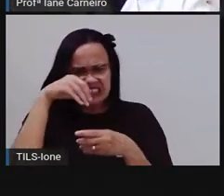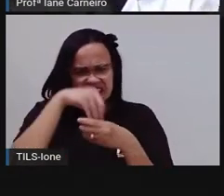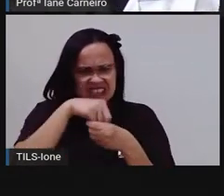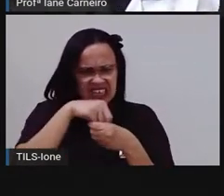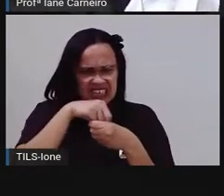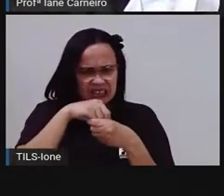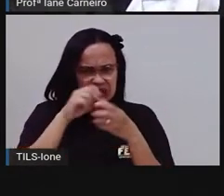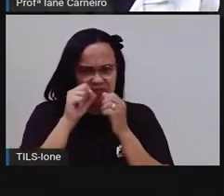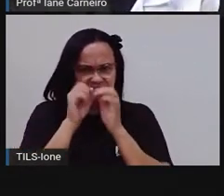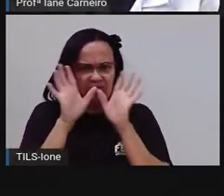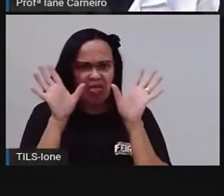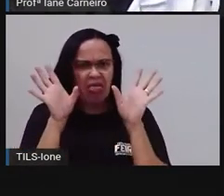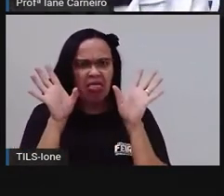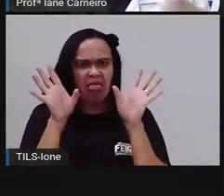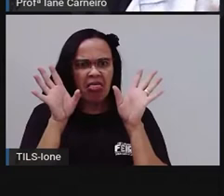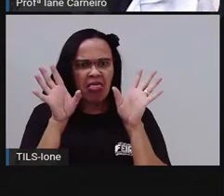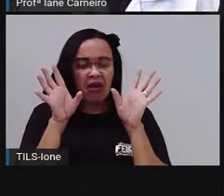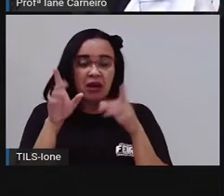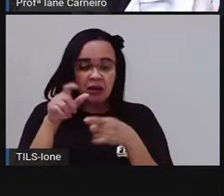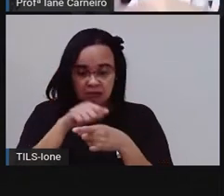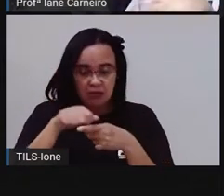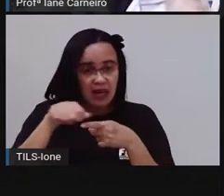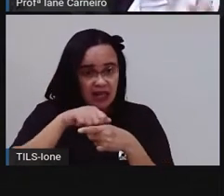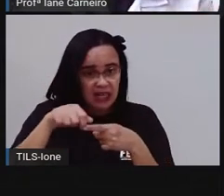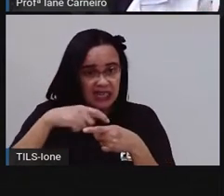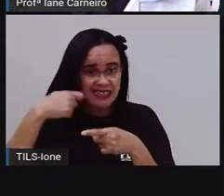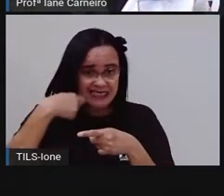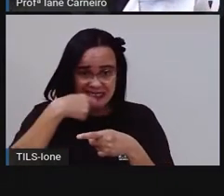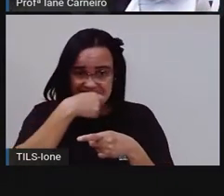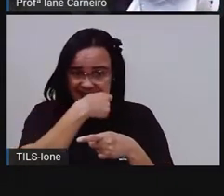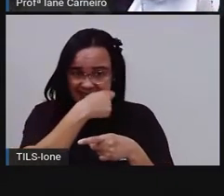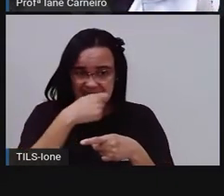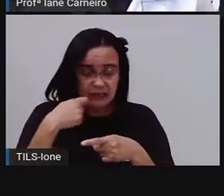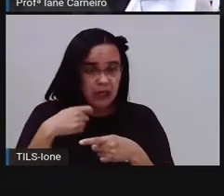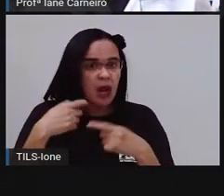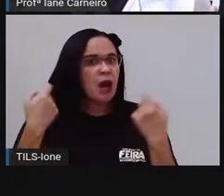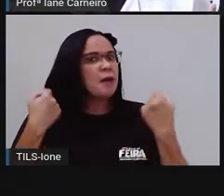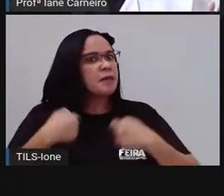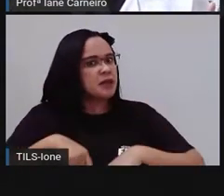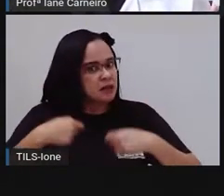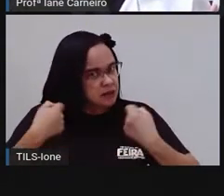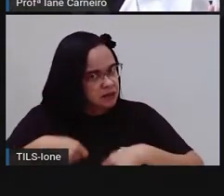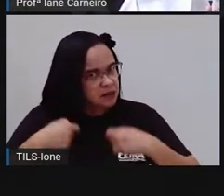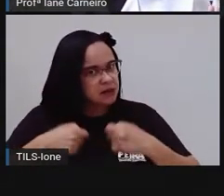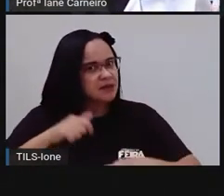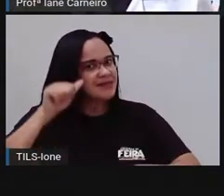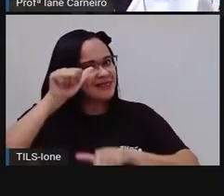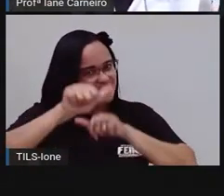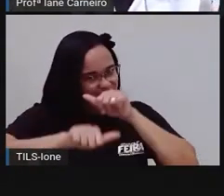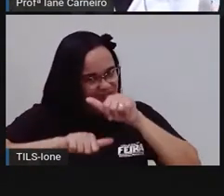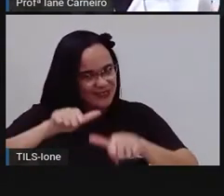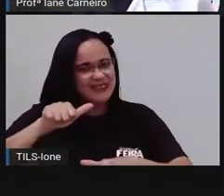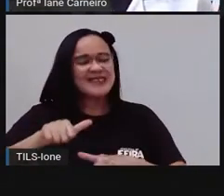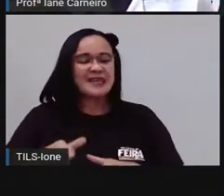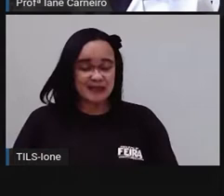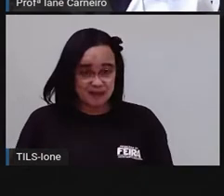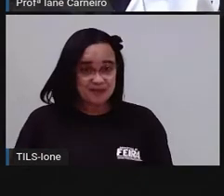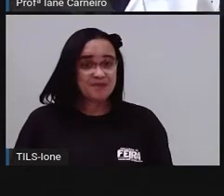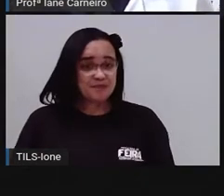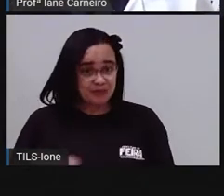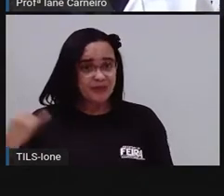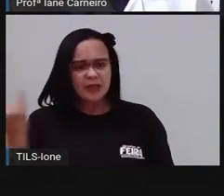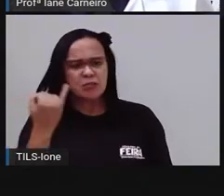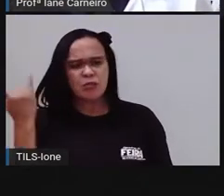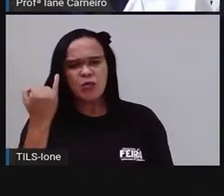espetados assim para o lado. Aí essa escova já passou do tempo de trocar. Também é importante vocês observarem